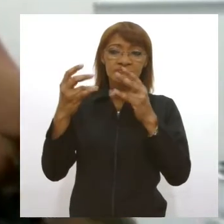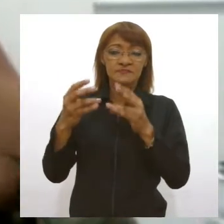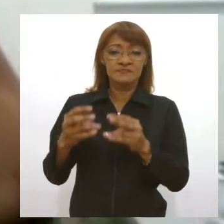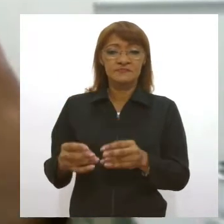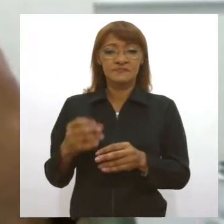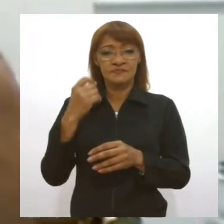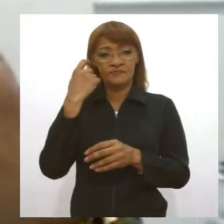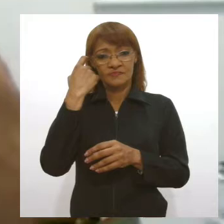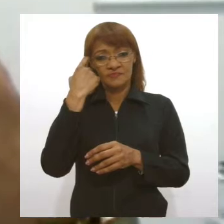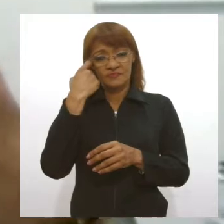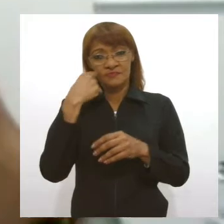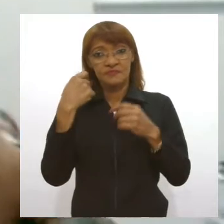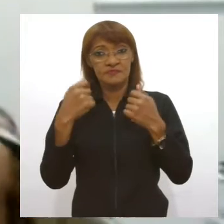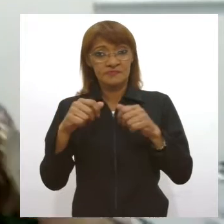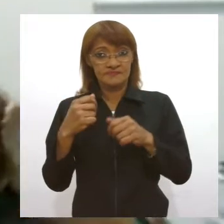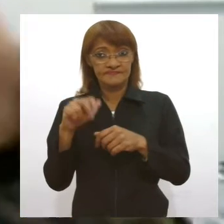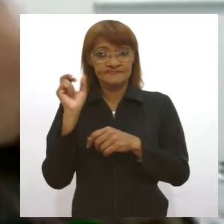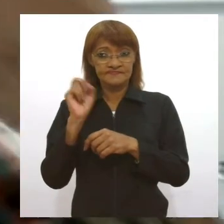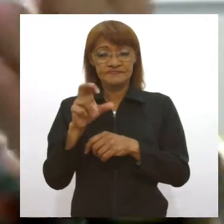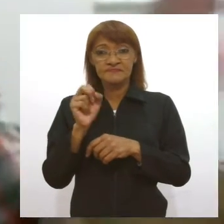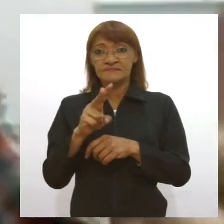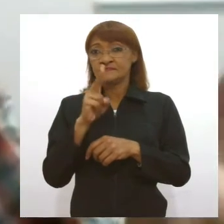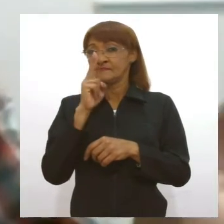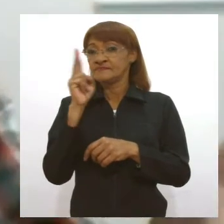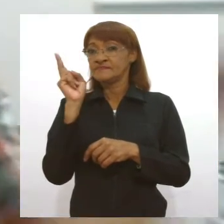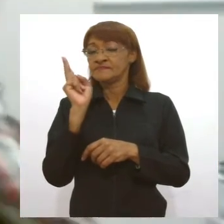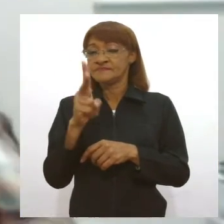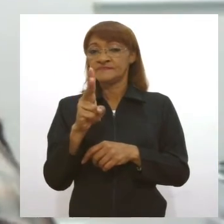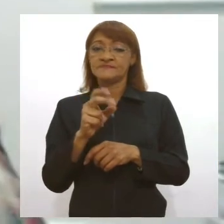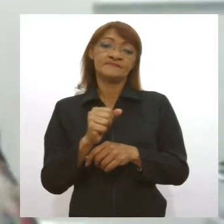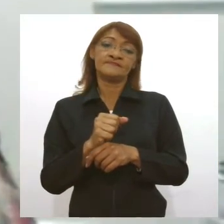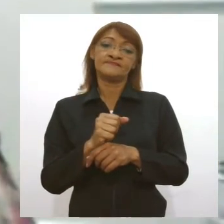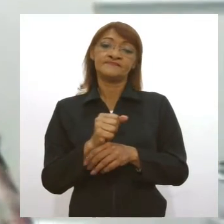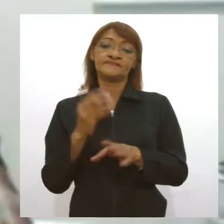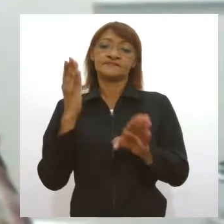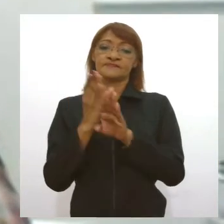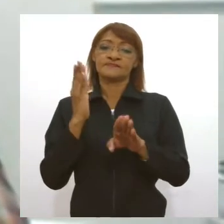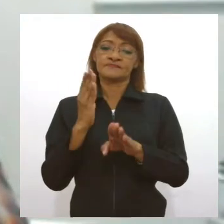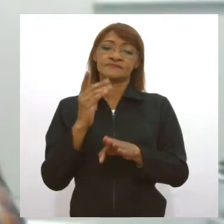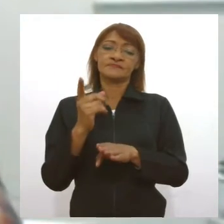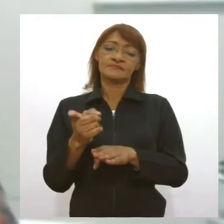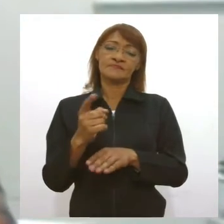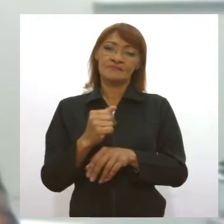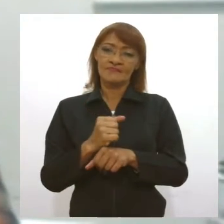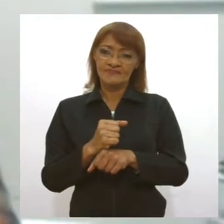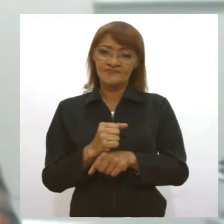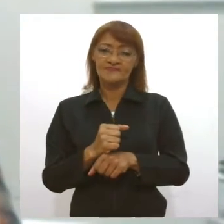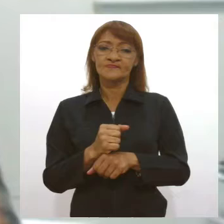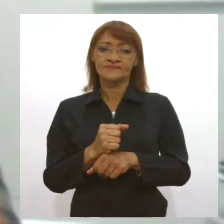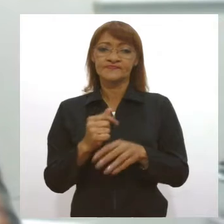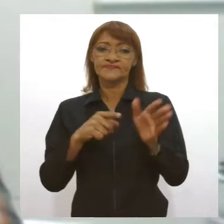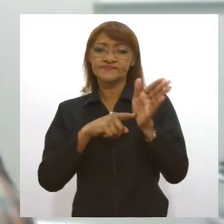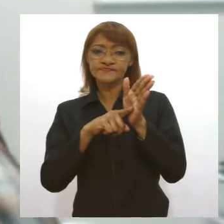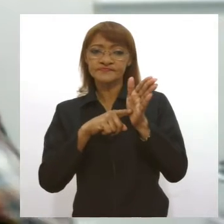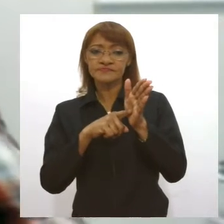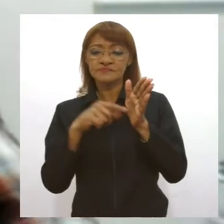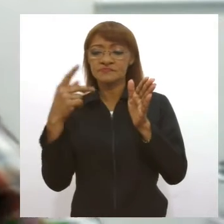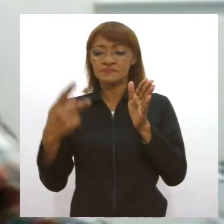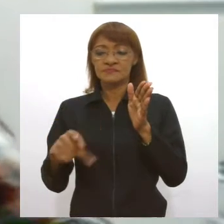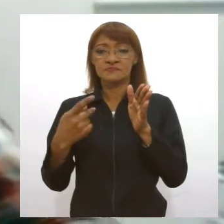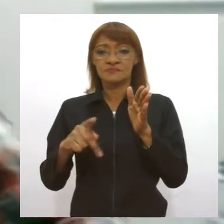tenha a carga viral alta, né? Então, isso eu só consigo descobrir com o RT-PCR em tempo real, que é o exame que a gente faz aqui.